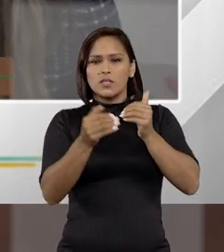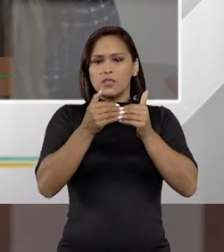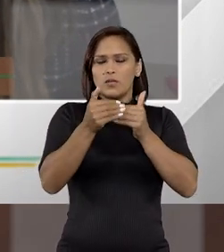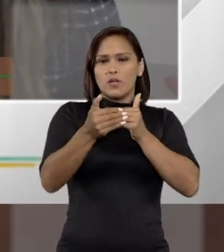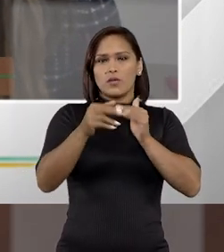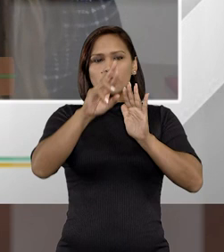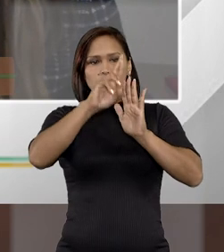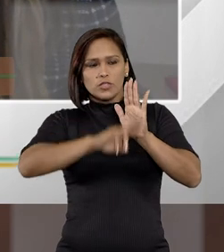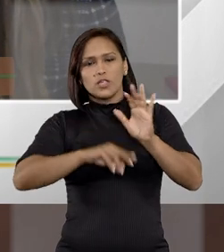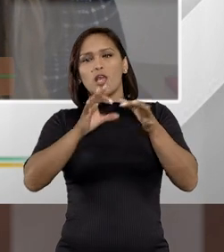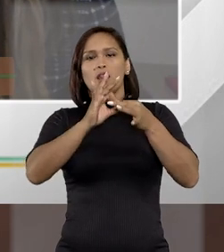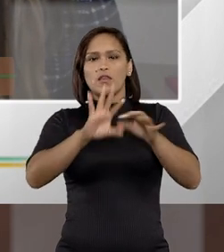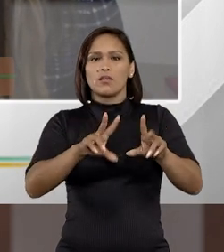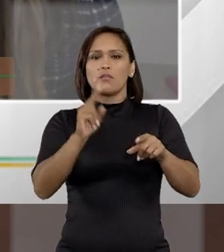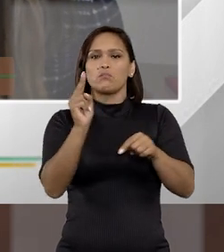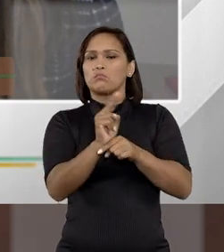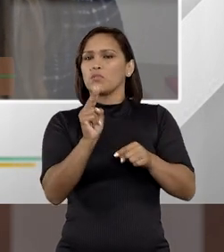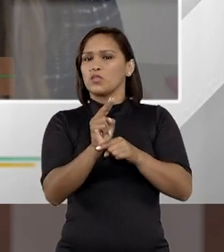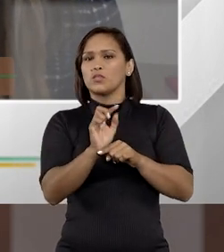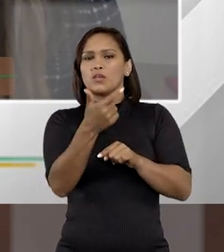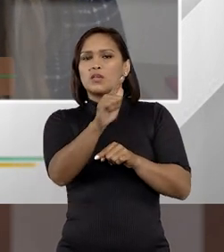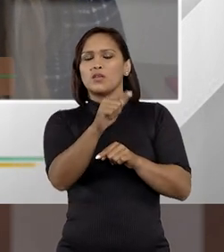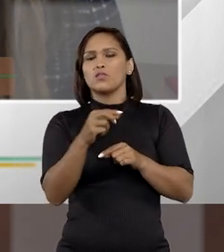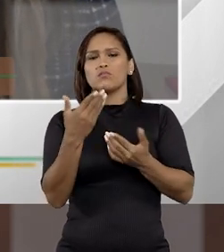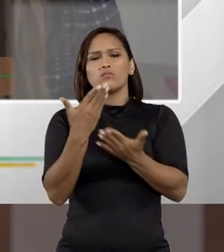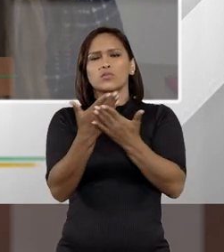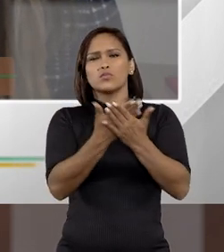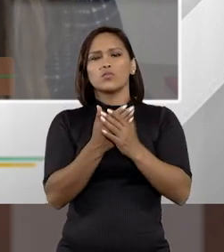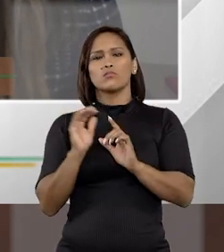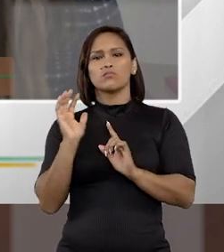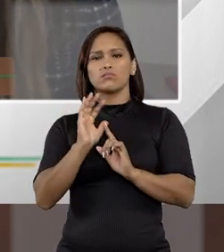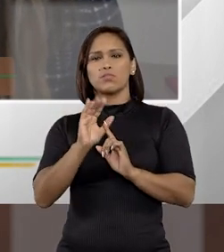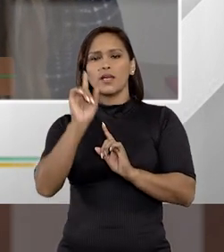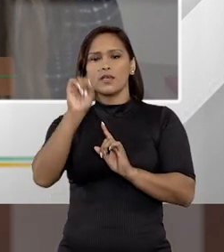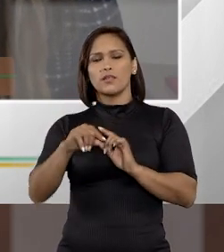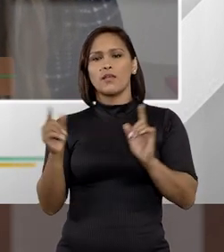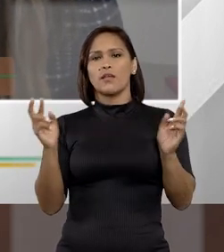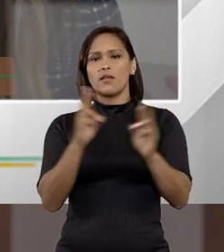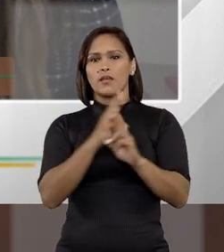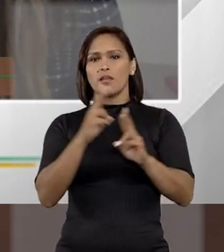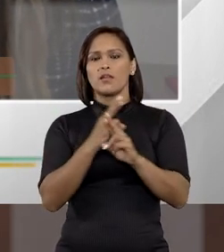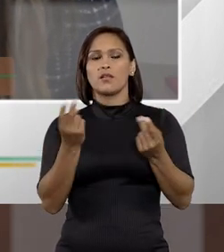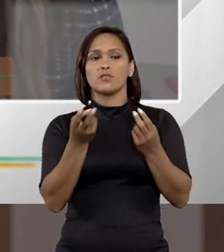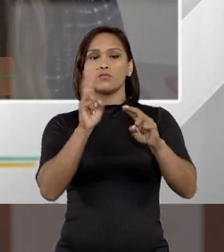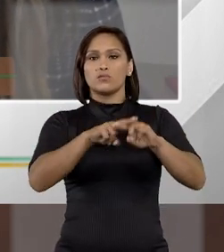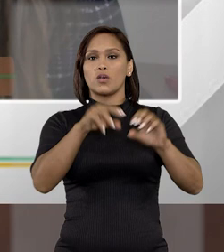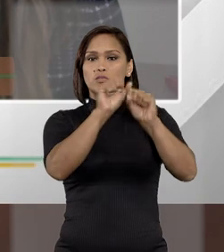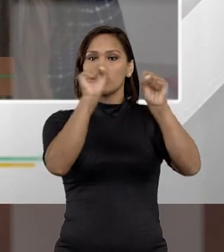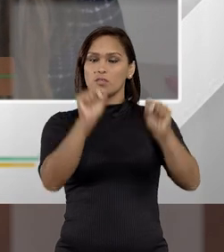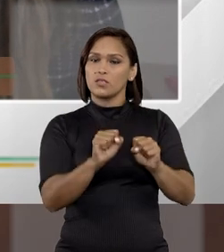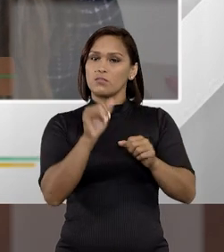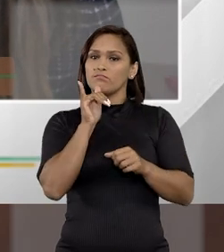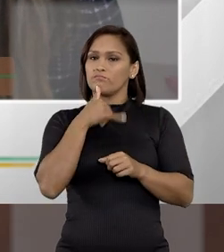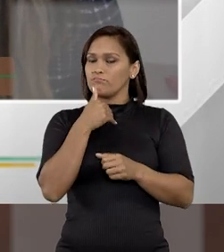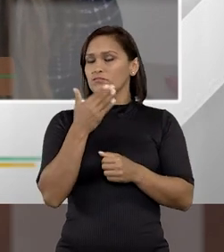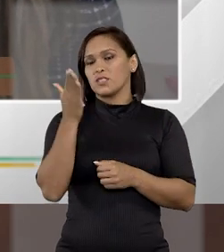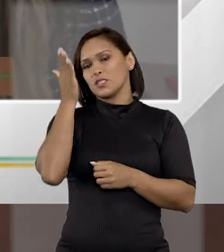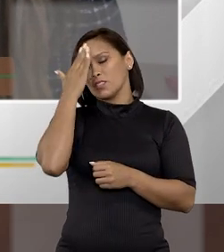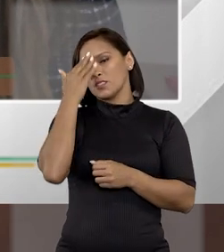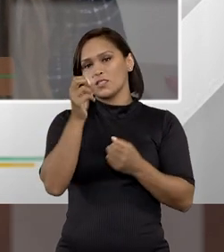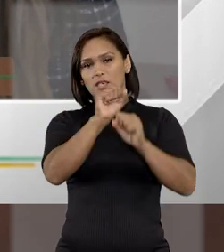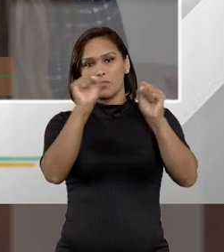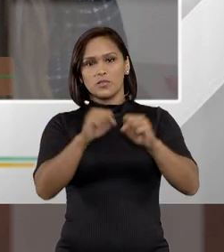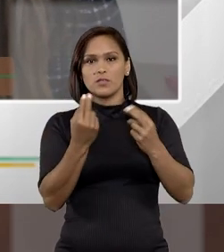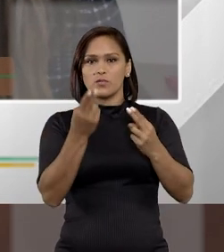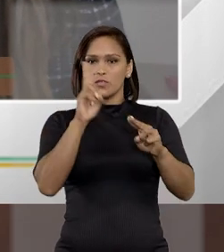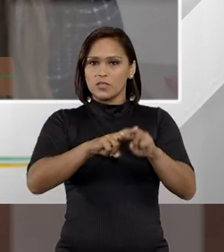termos de progressão de regime, livramento condicional, e eu não vi nenhum estudo, impacto em relação ao sistema prisional, e infelizmente a gente sabe que o